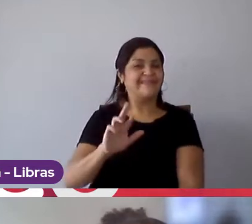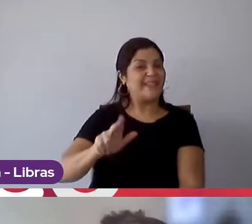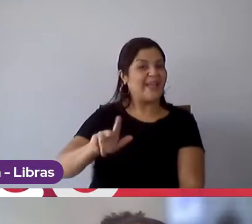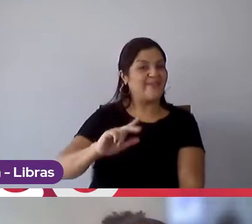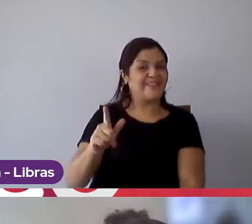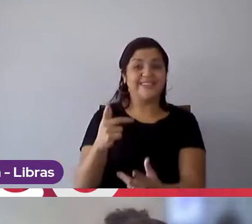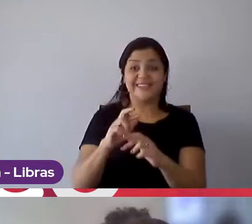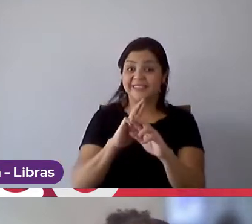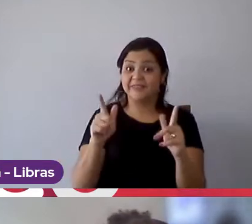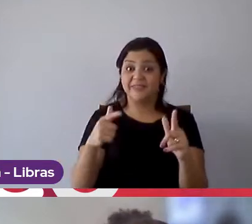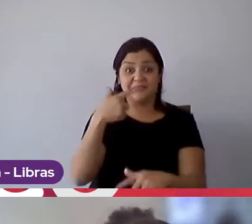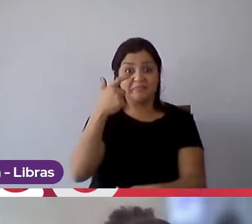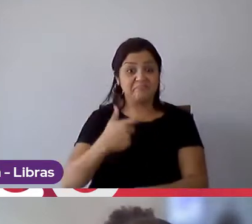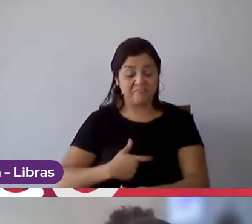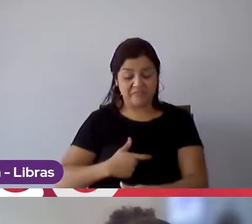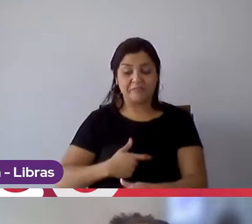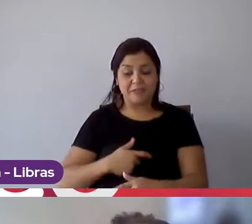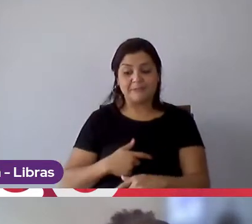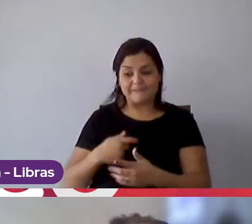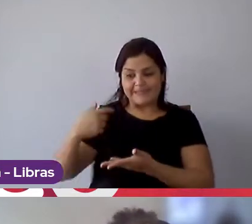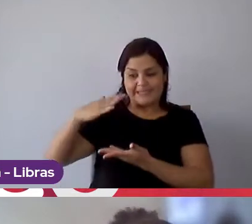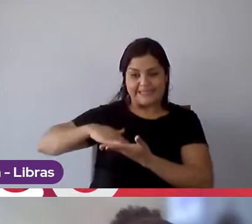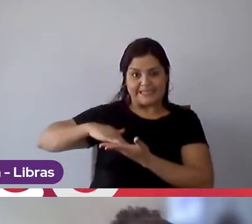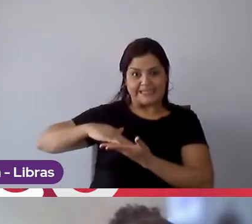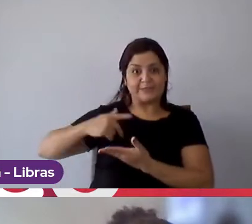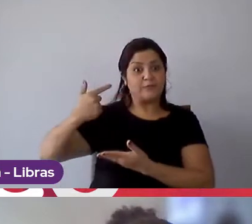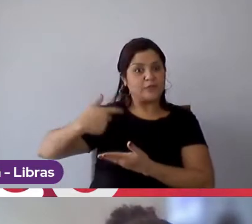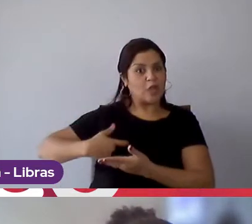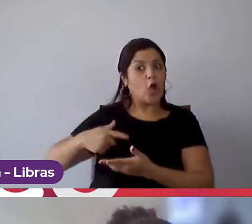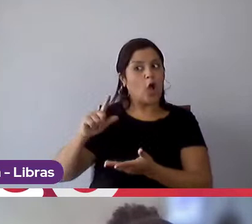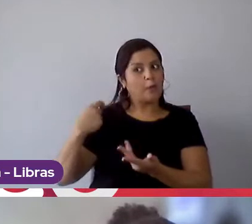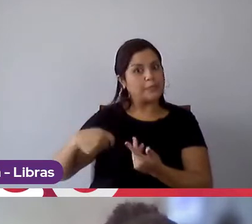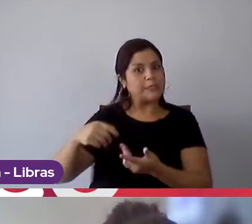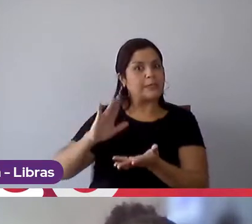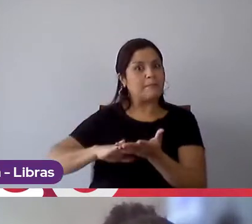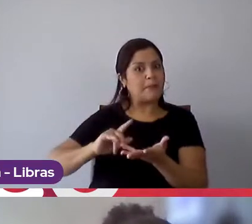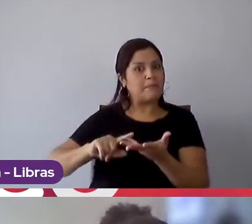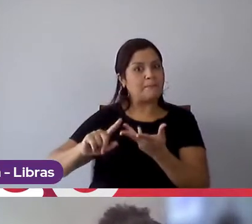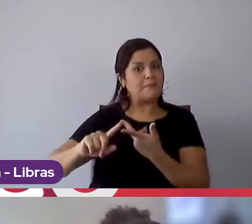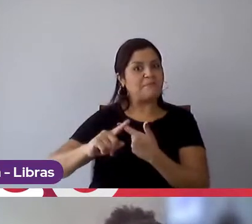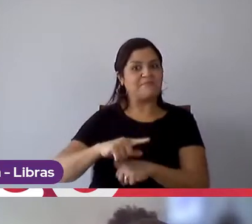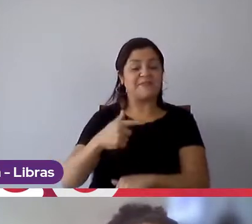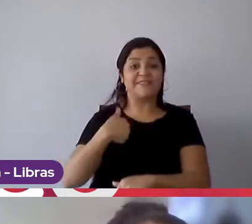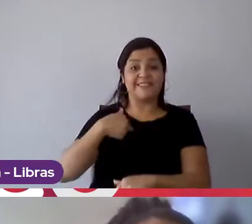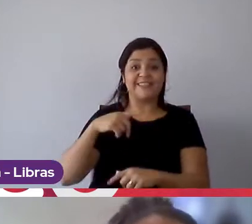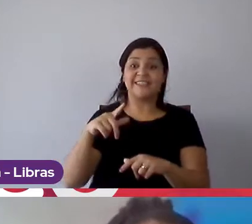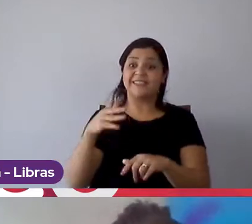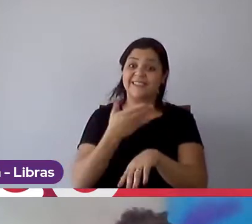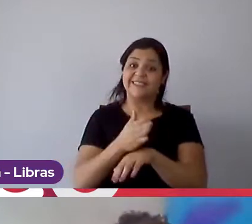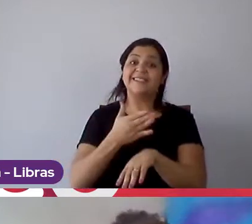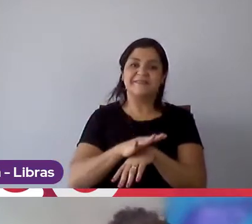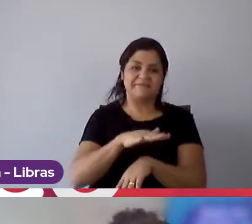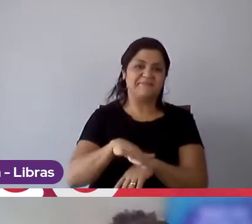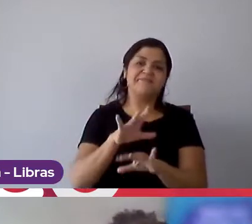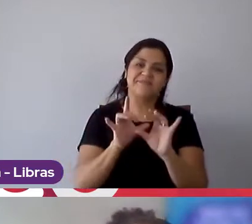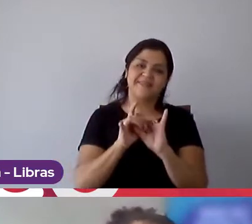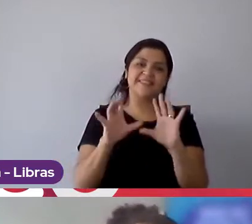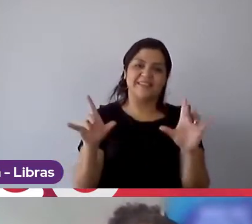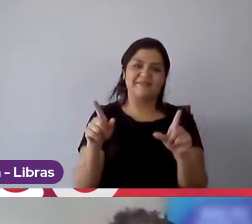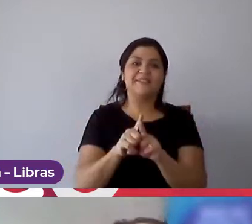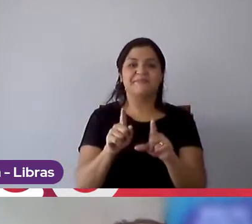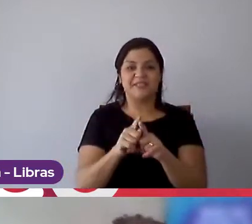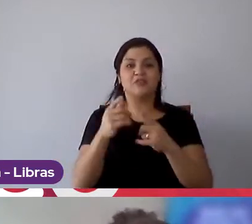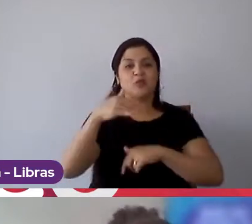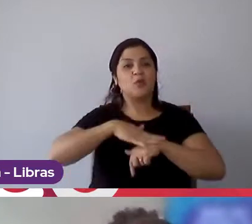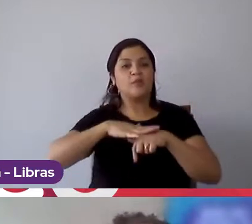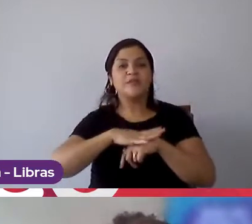é você falando para você mesmo, olha, faça isso, faça dessa forma. Então, se você for estagiário, você vai ter essa autonomia também de falar